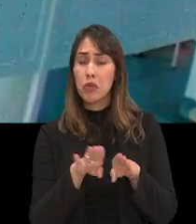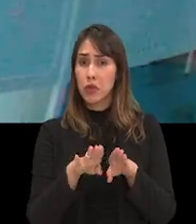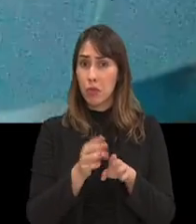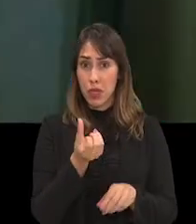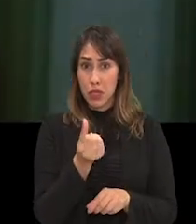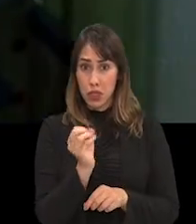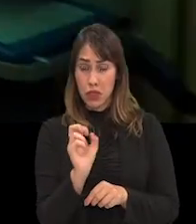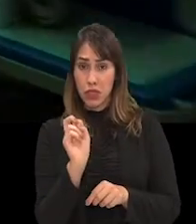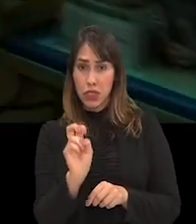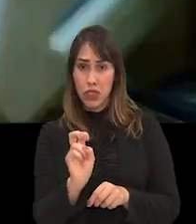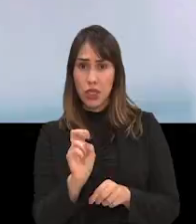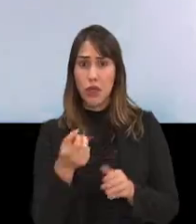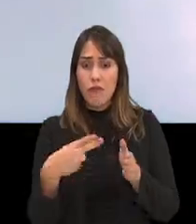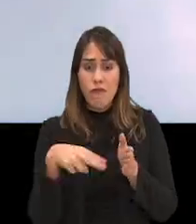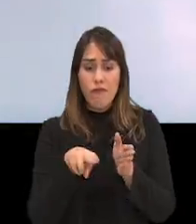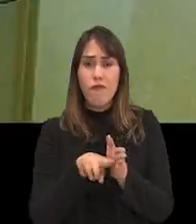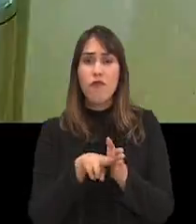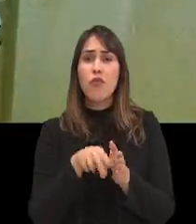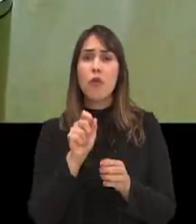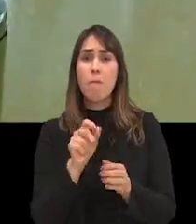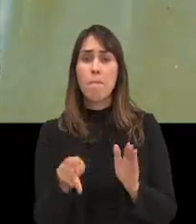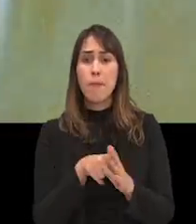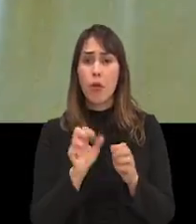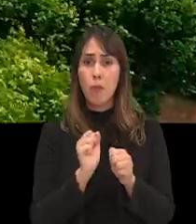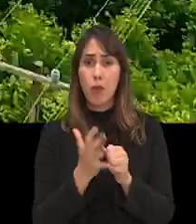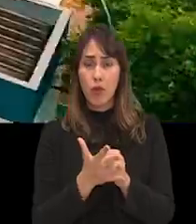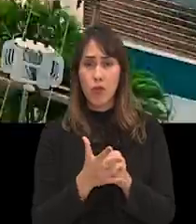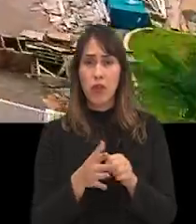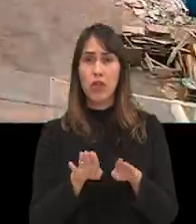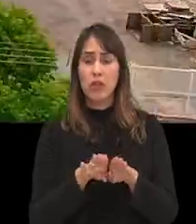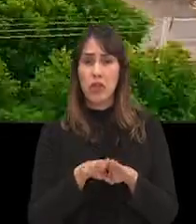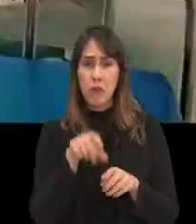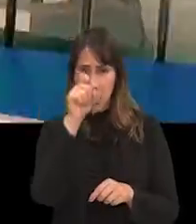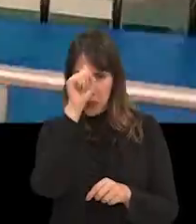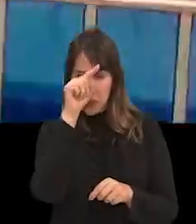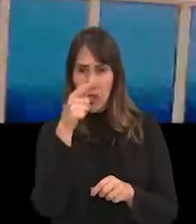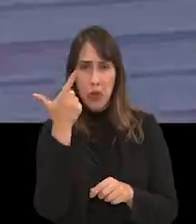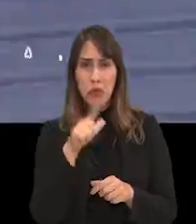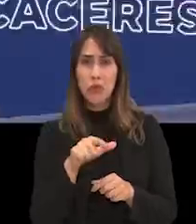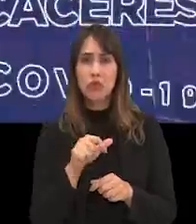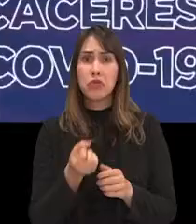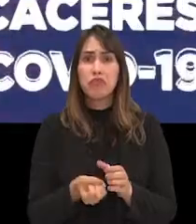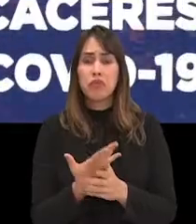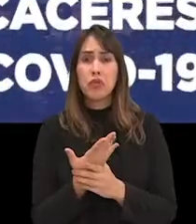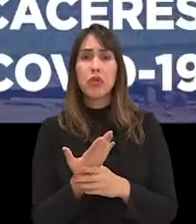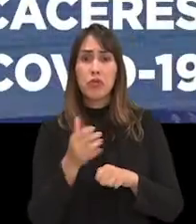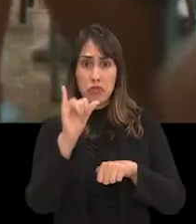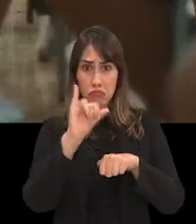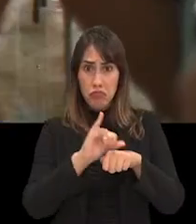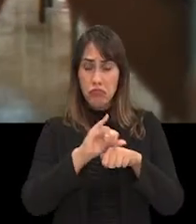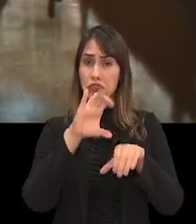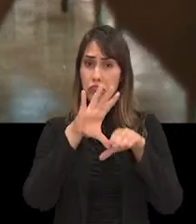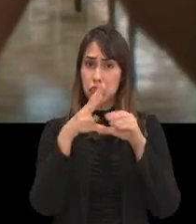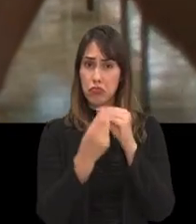enfermaria e 605 UTIs exclusivas COVID. Ampliou hospitais em tempo recorde e criou o